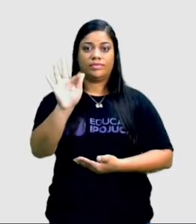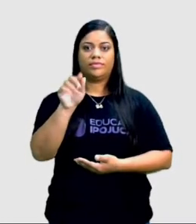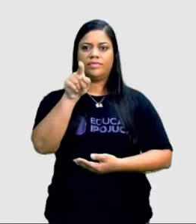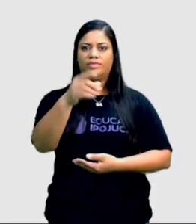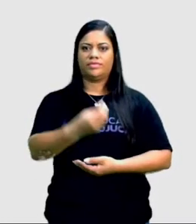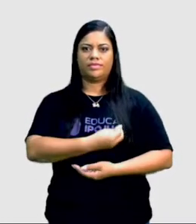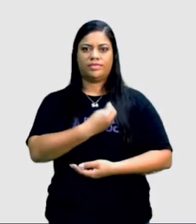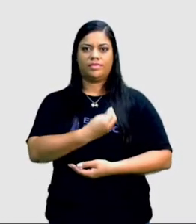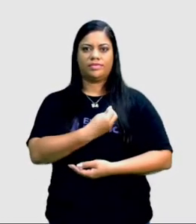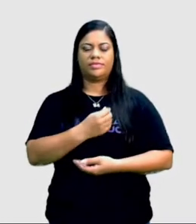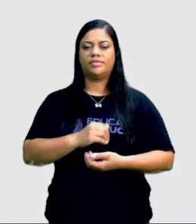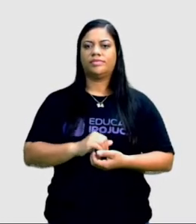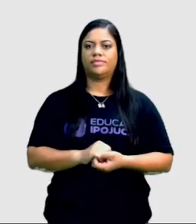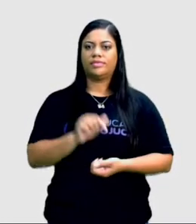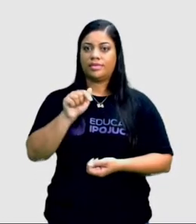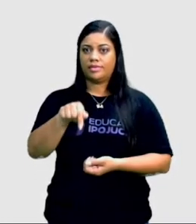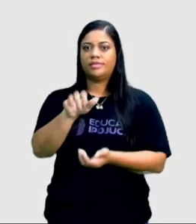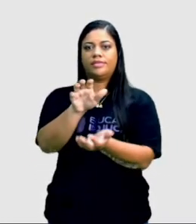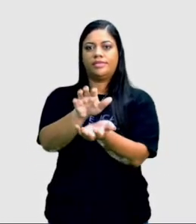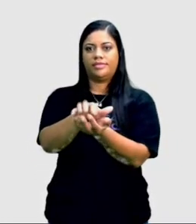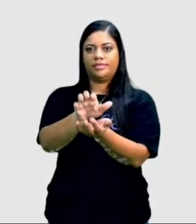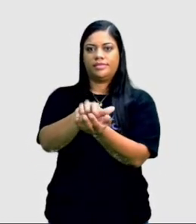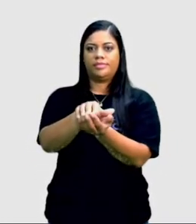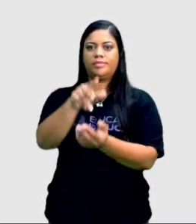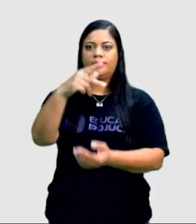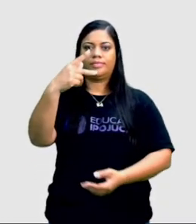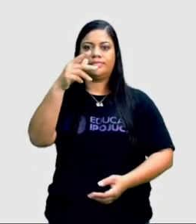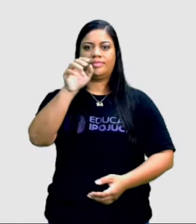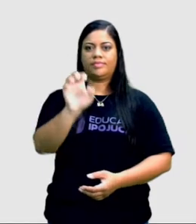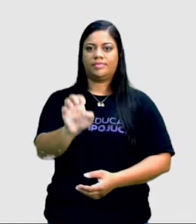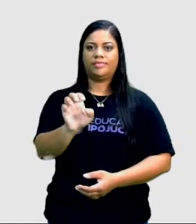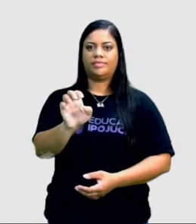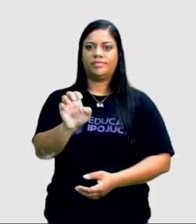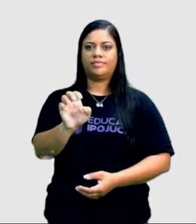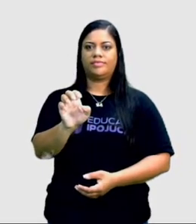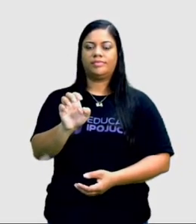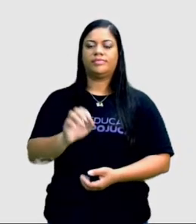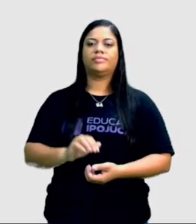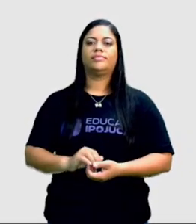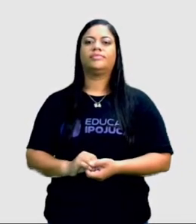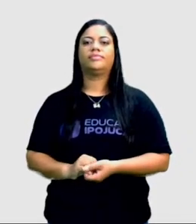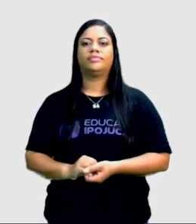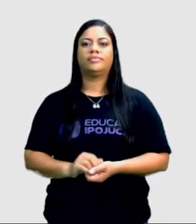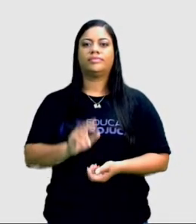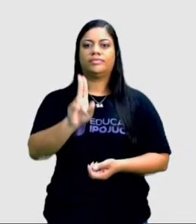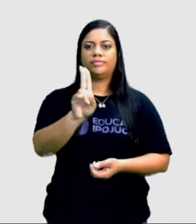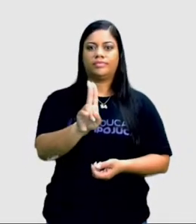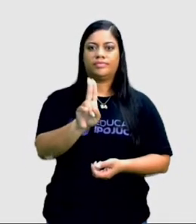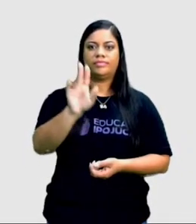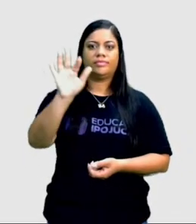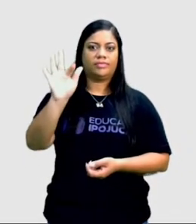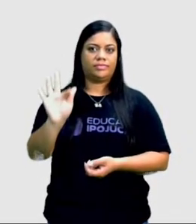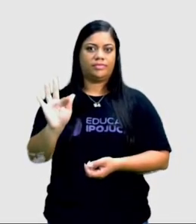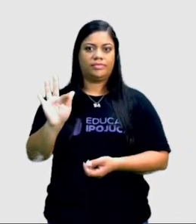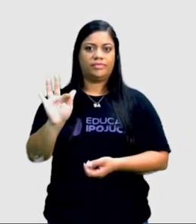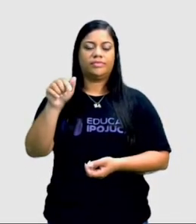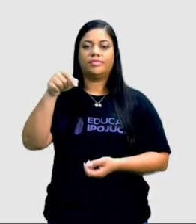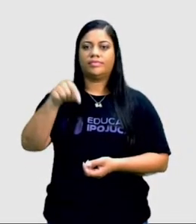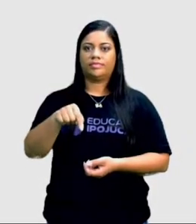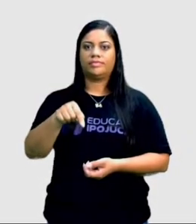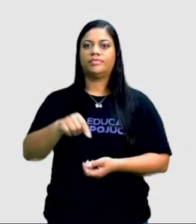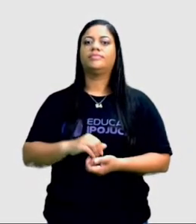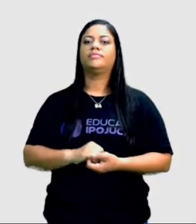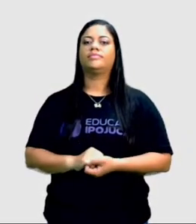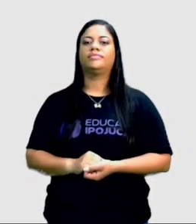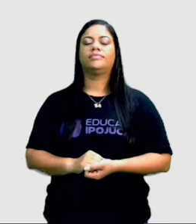mora? O F, então, Pernambuco, PE. Então, a sigla para a unidade da federação ou para a